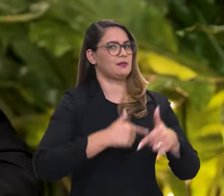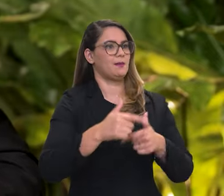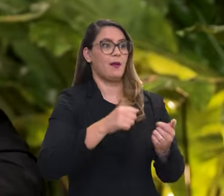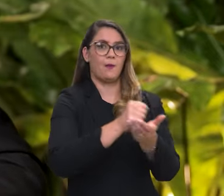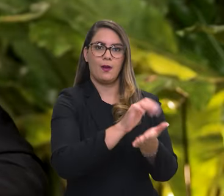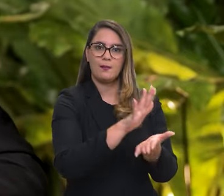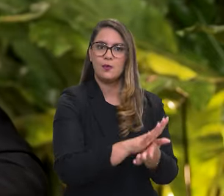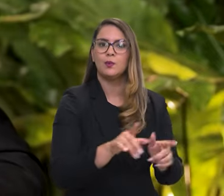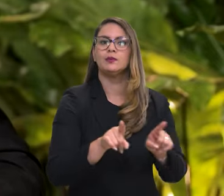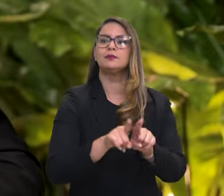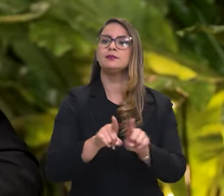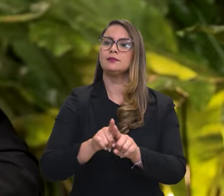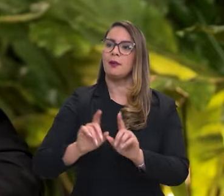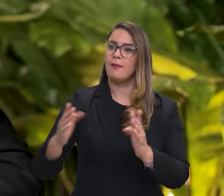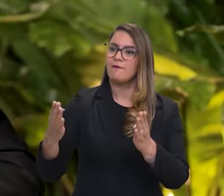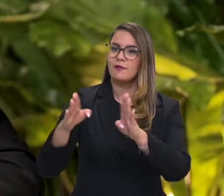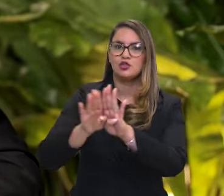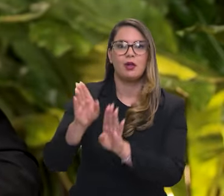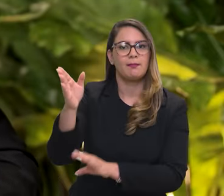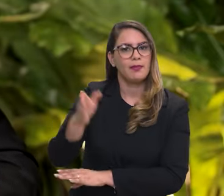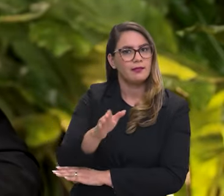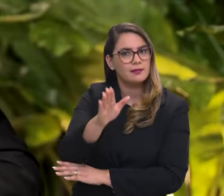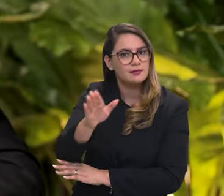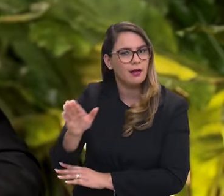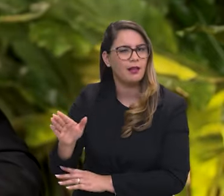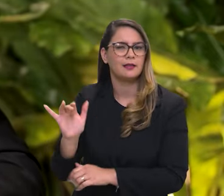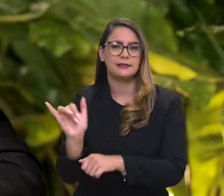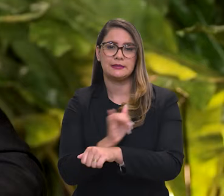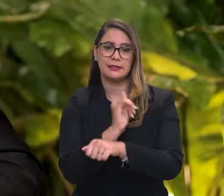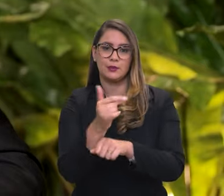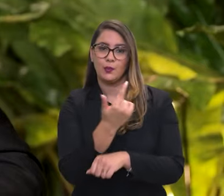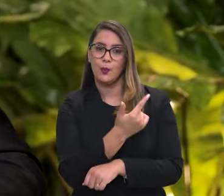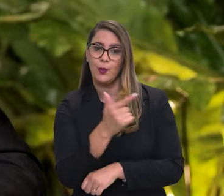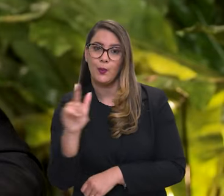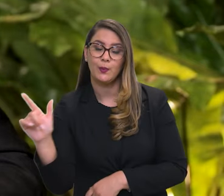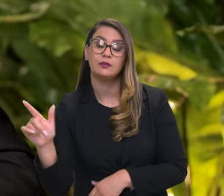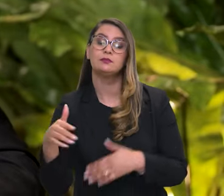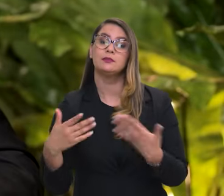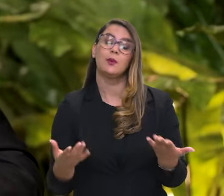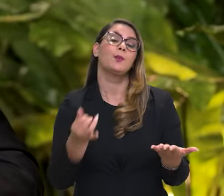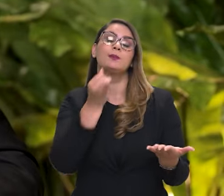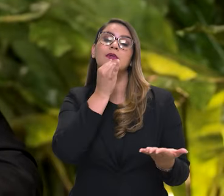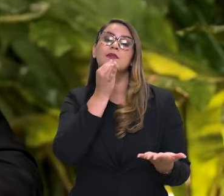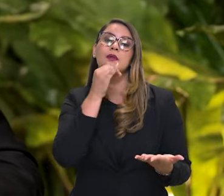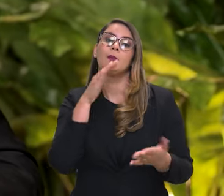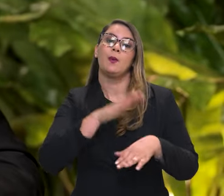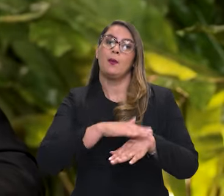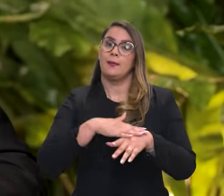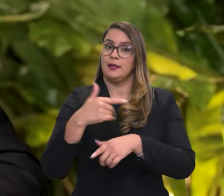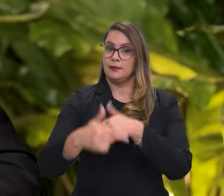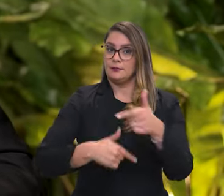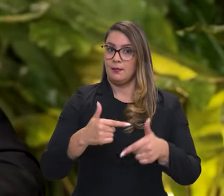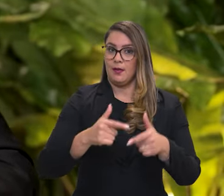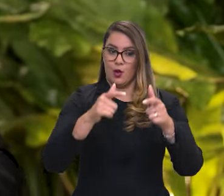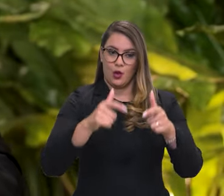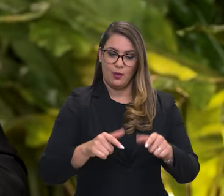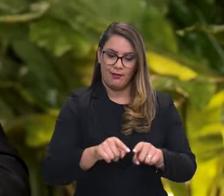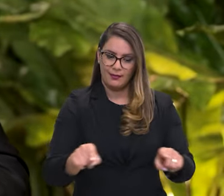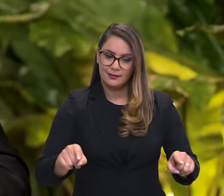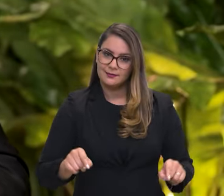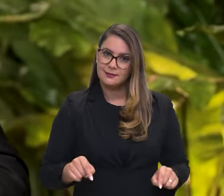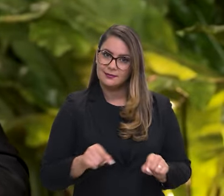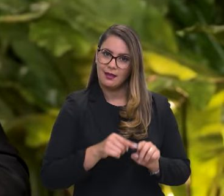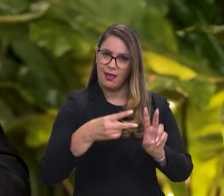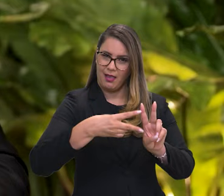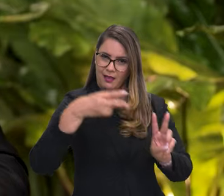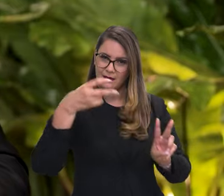trabalhado não apenas com a multa, mas com os embargos, com uma série de outras estratégias. Então, por exemplo, quando a gente está trabalhando nas terras